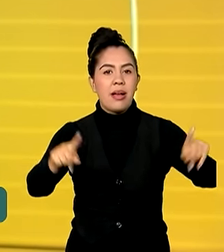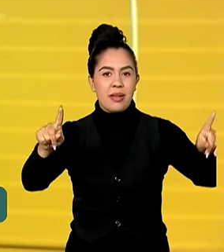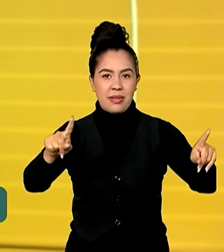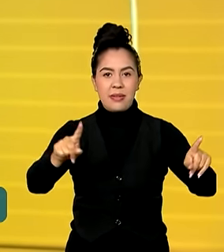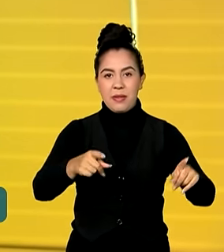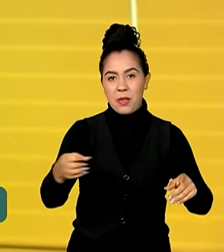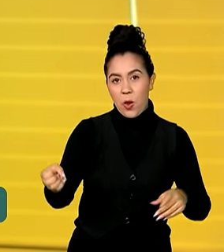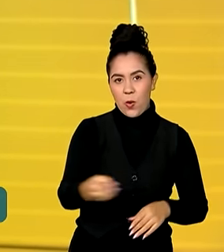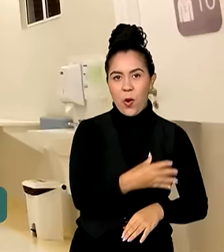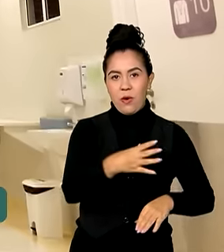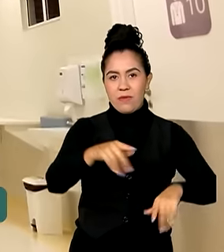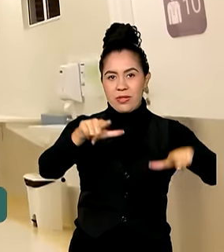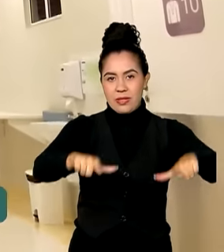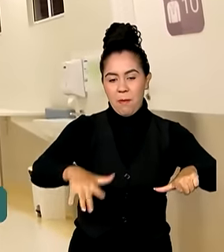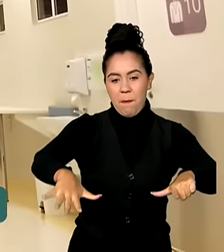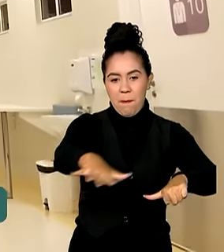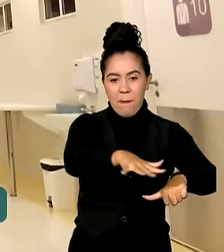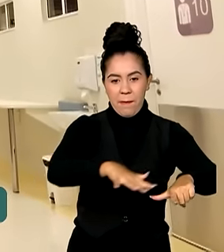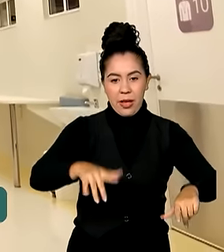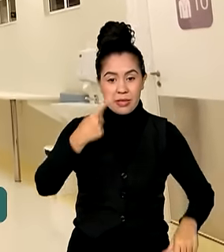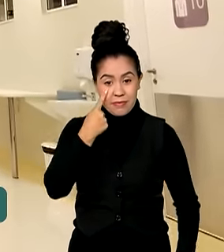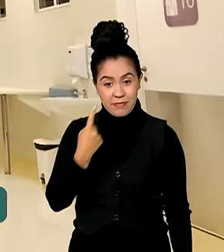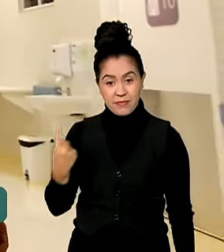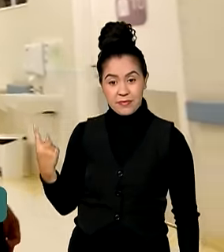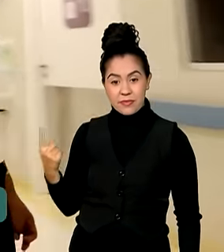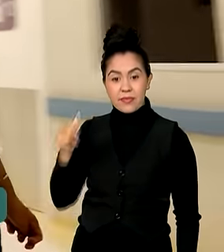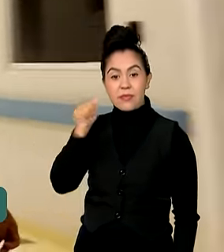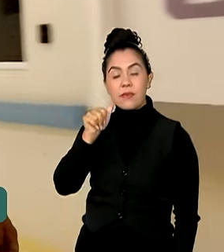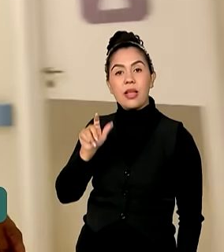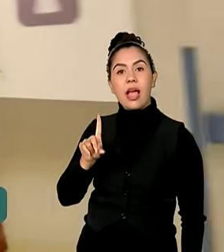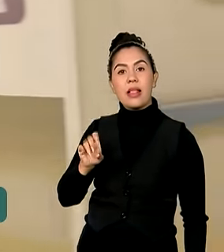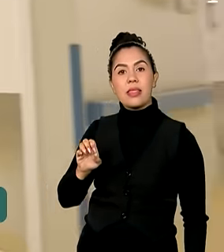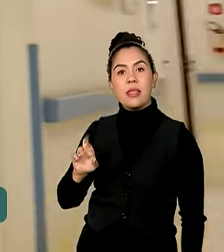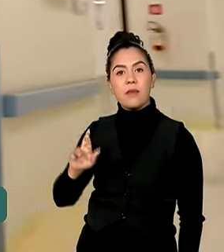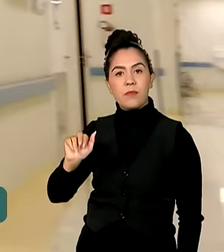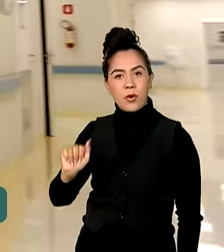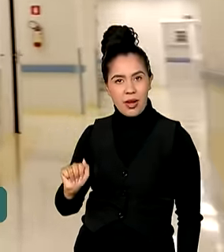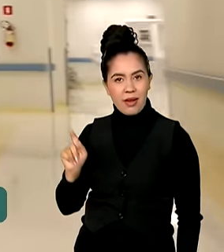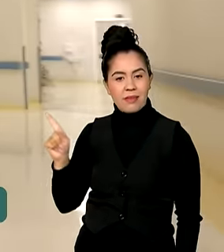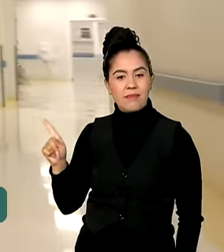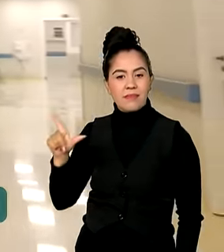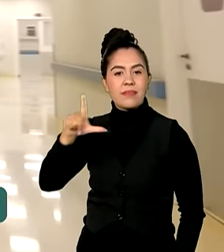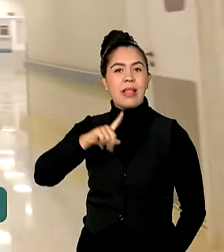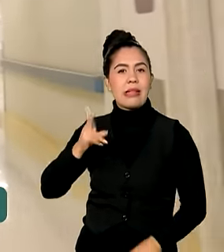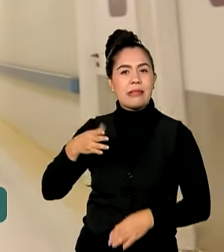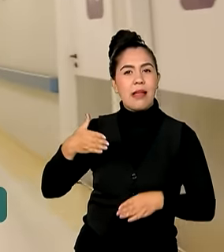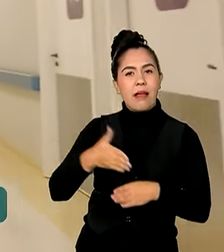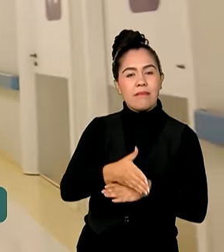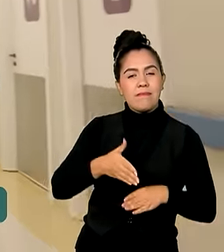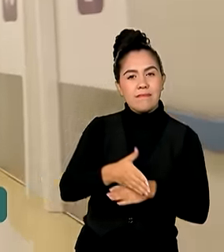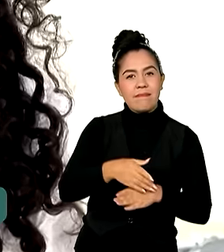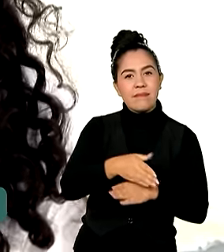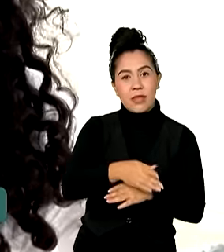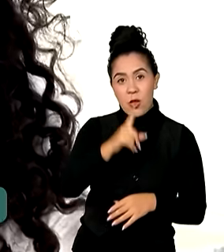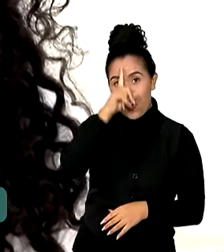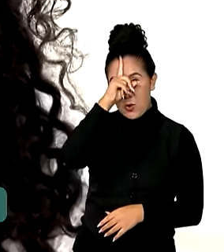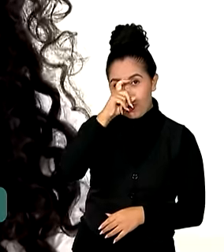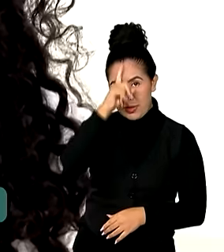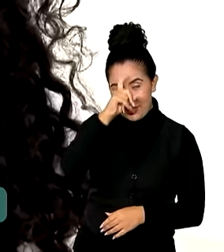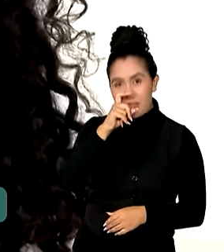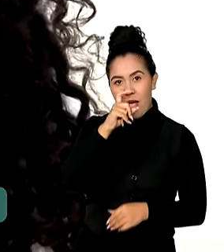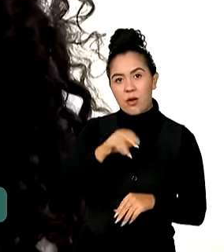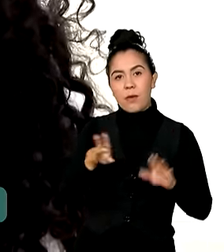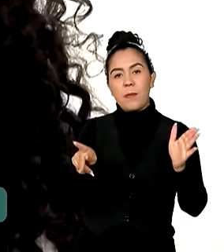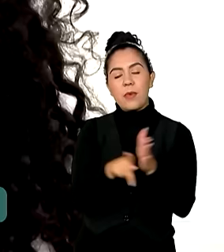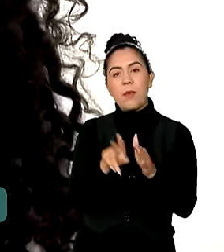nova estrutura. Débora tem uma relação muito próxima com o Hospital das Clínicas de Uberlândia. Desde que eu nasci,